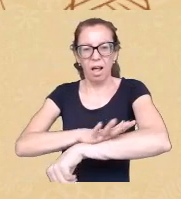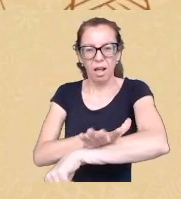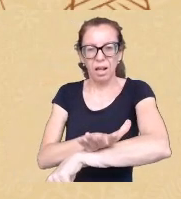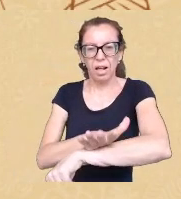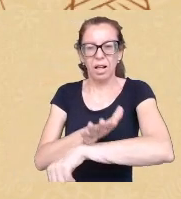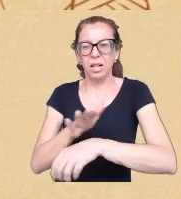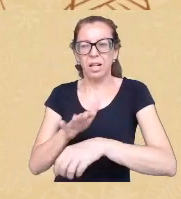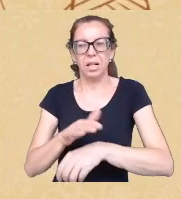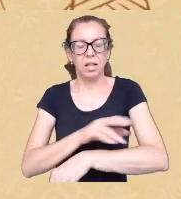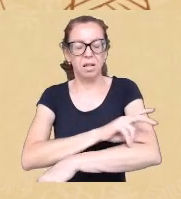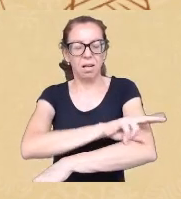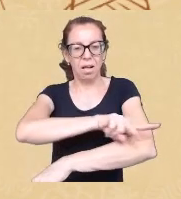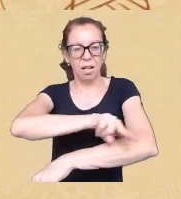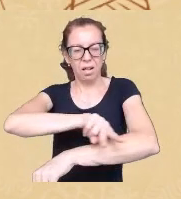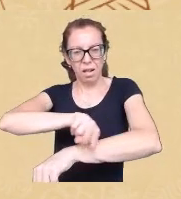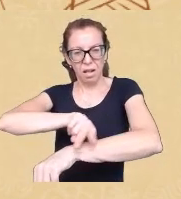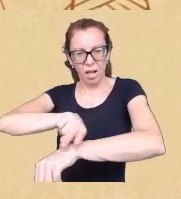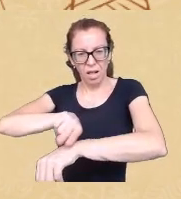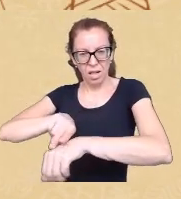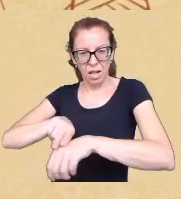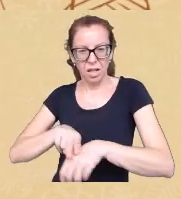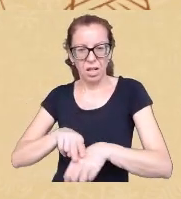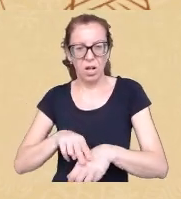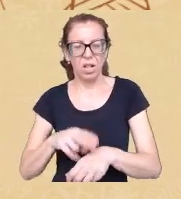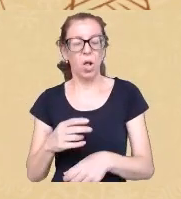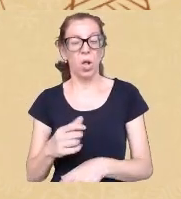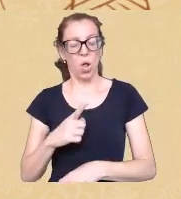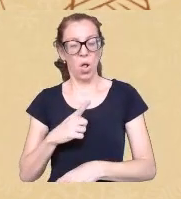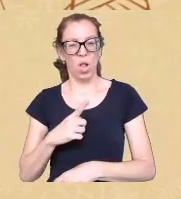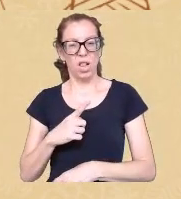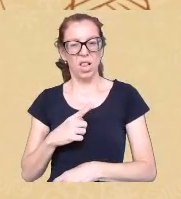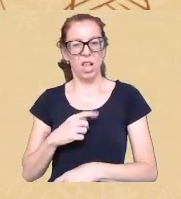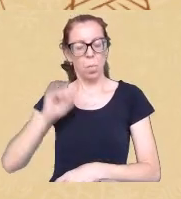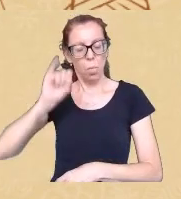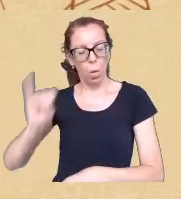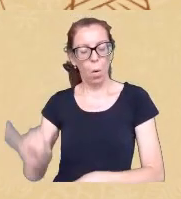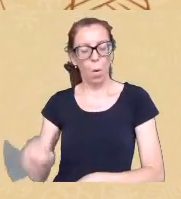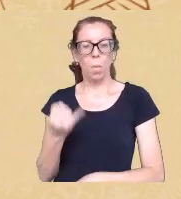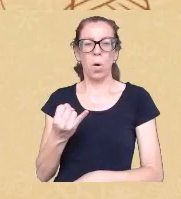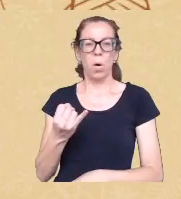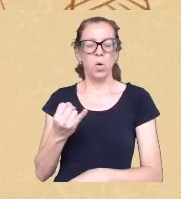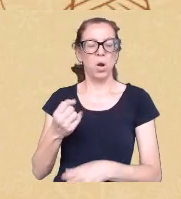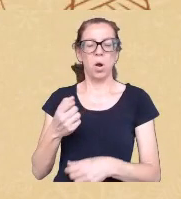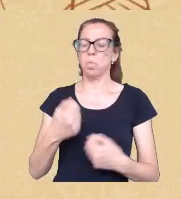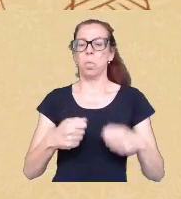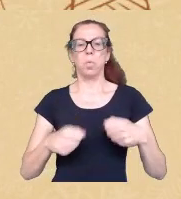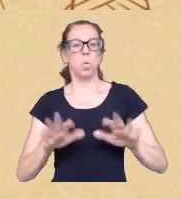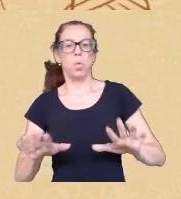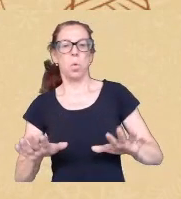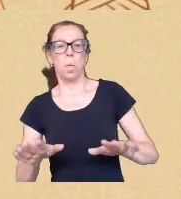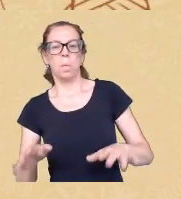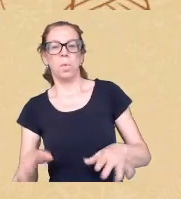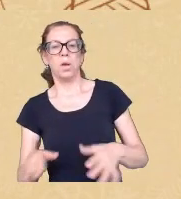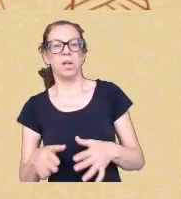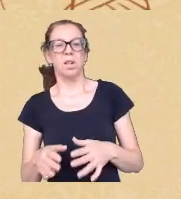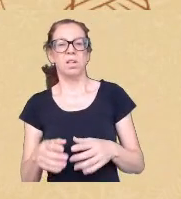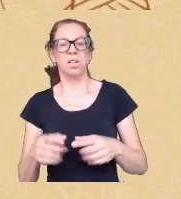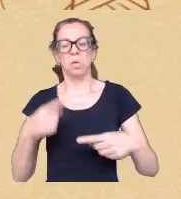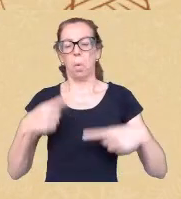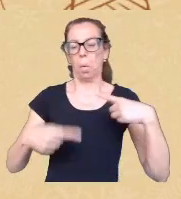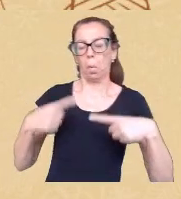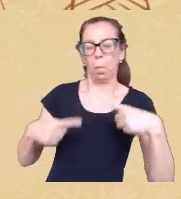todos nós temos oportunidades não precisamos discutir aqui o que eu compreendo ser a chave